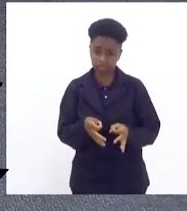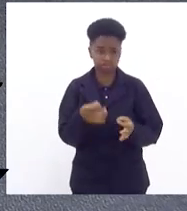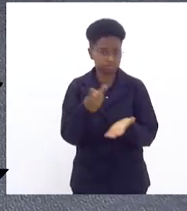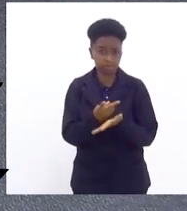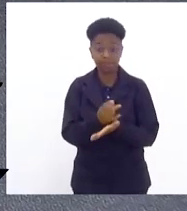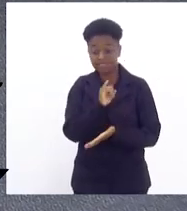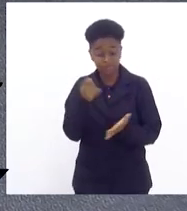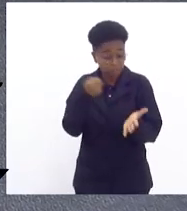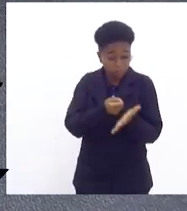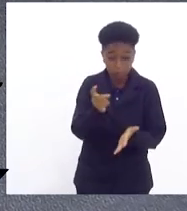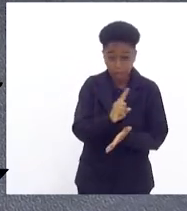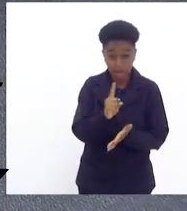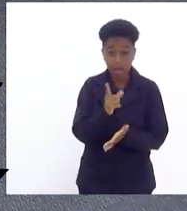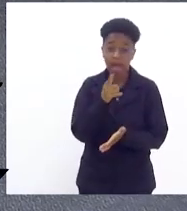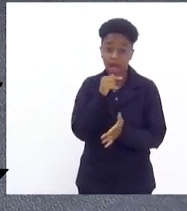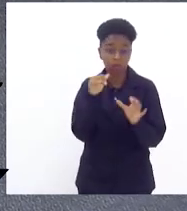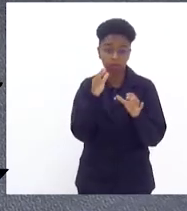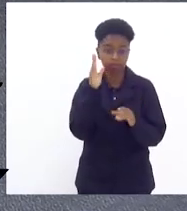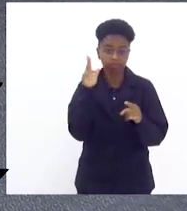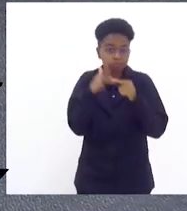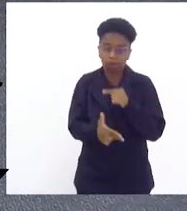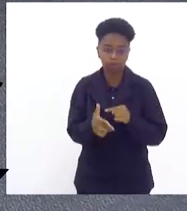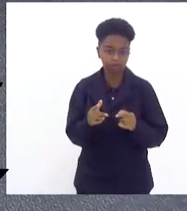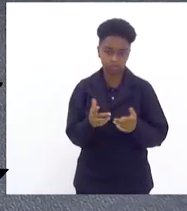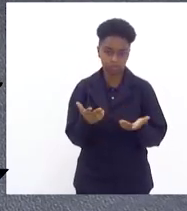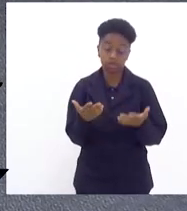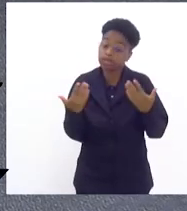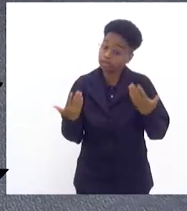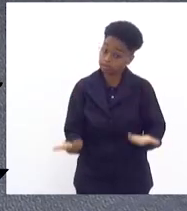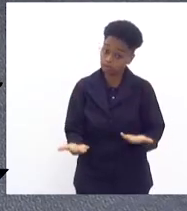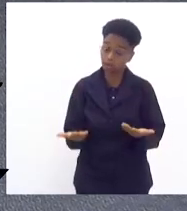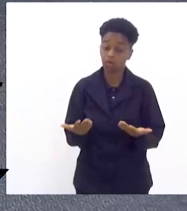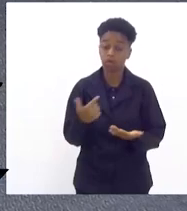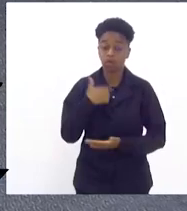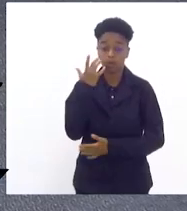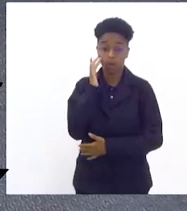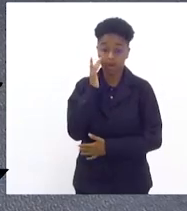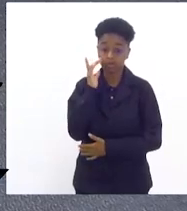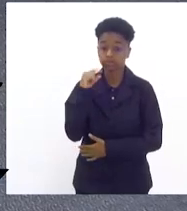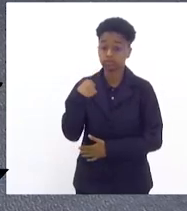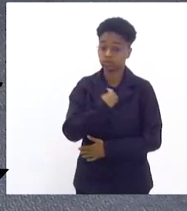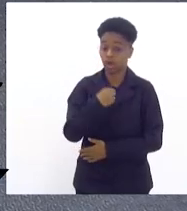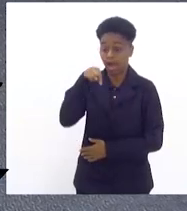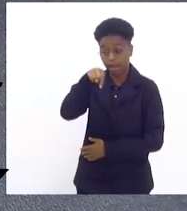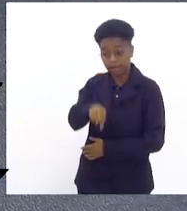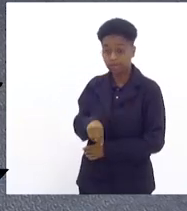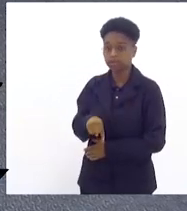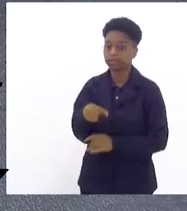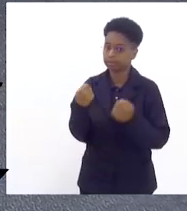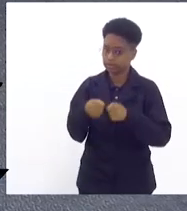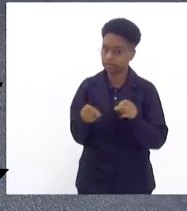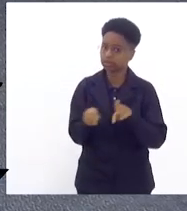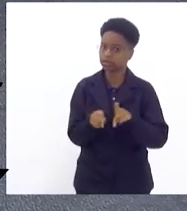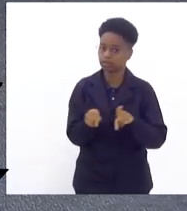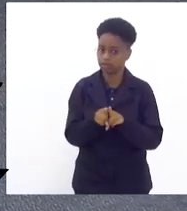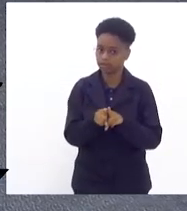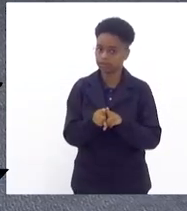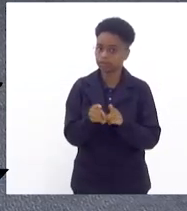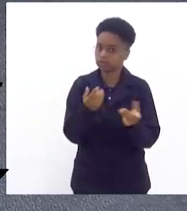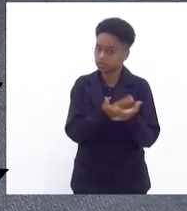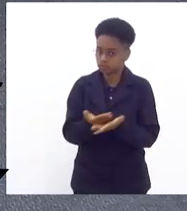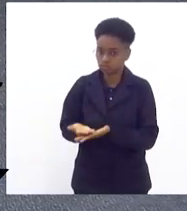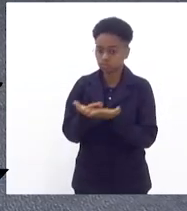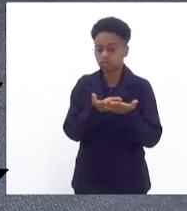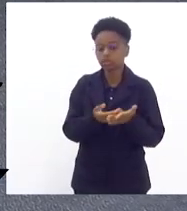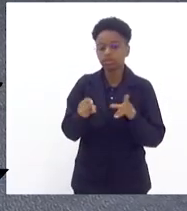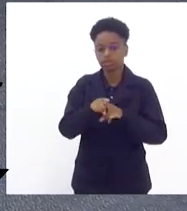não paga a água ela é cortada então eu acho que cabe a nós aqui no parlamento também fazer um estudo e